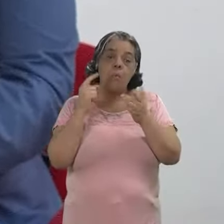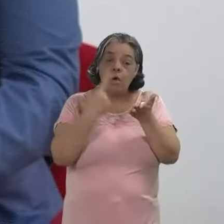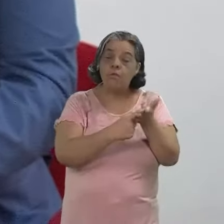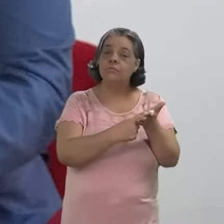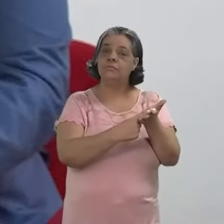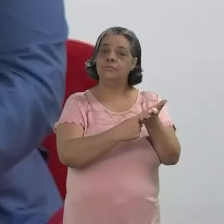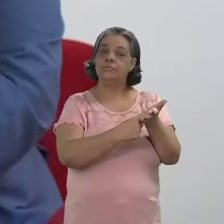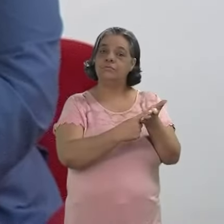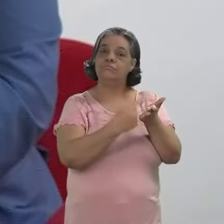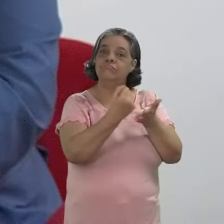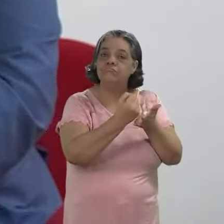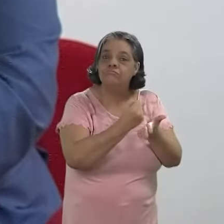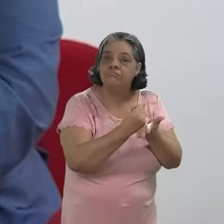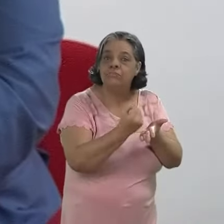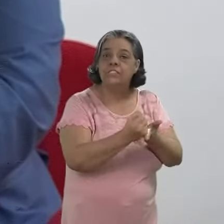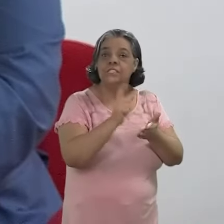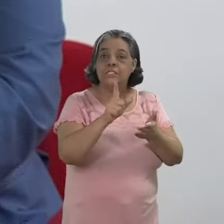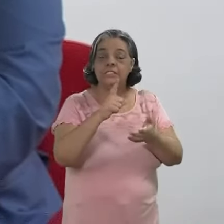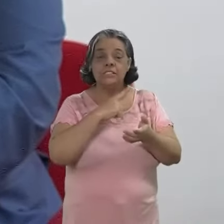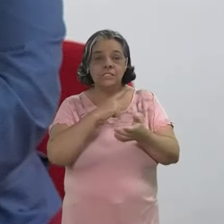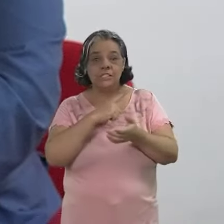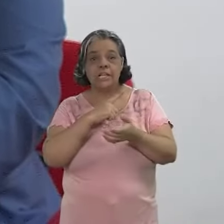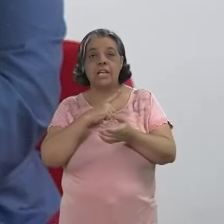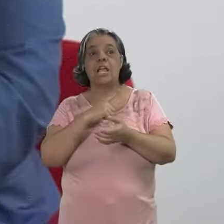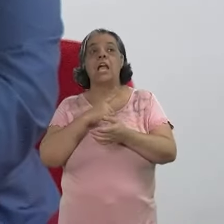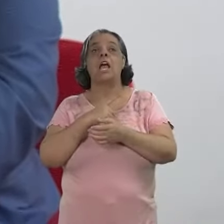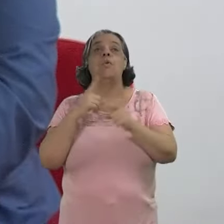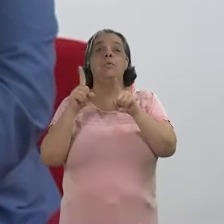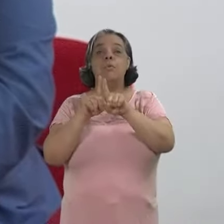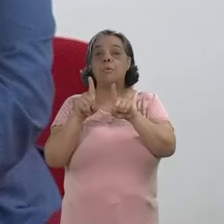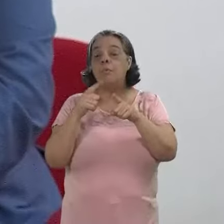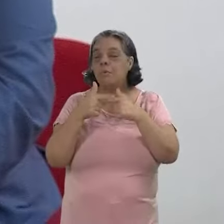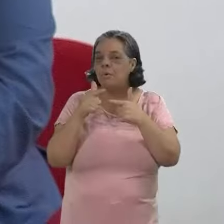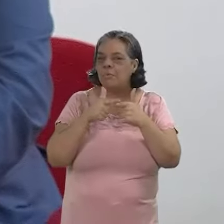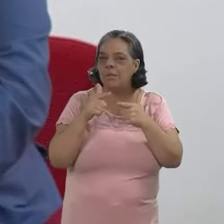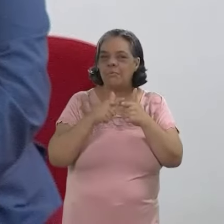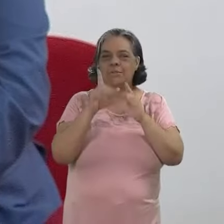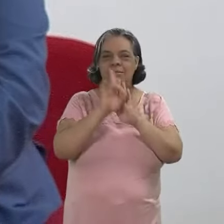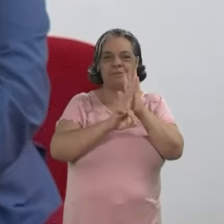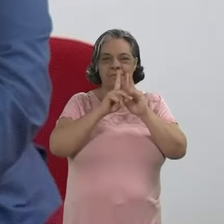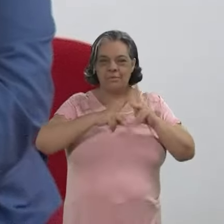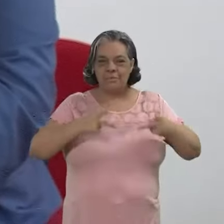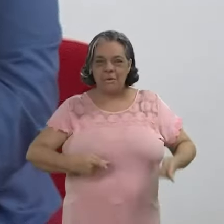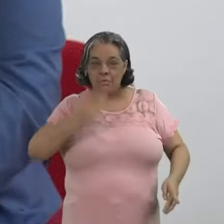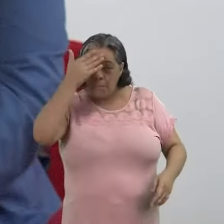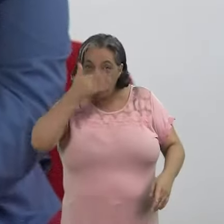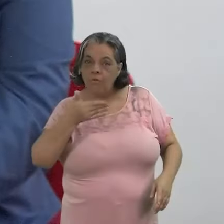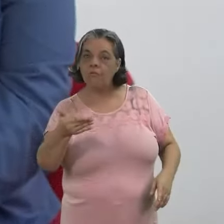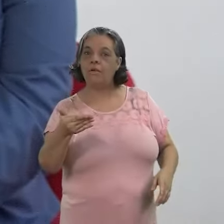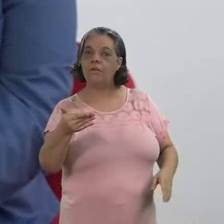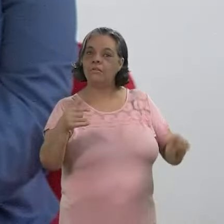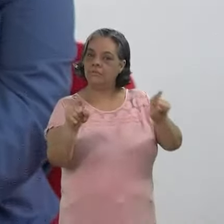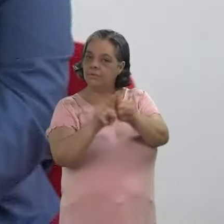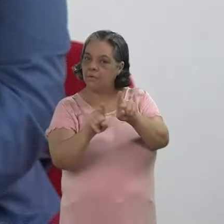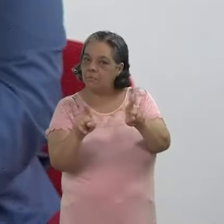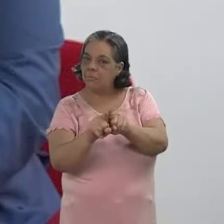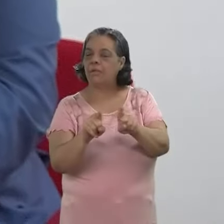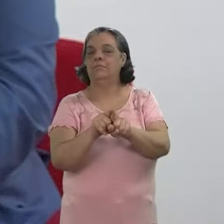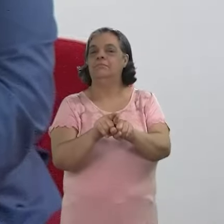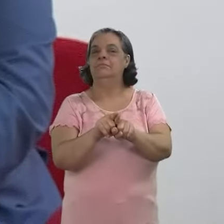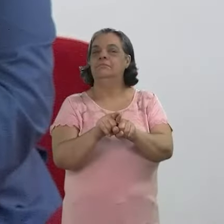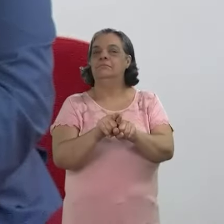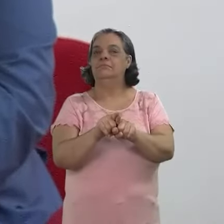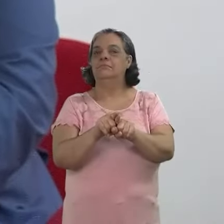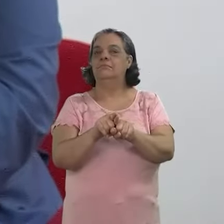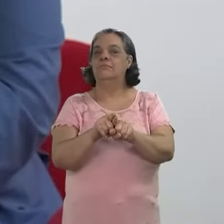é um registro. E se a gente considerar que as violações de direitos humanos hoje, elas são provadas e são